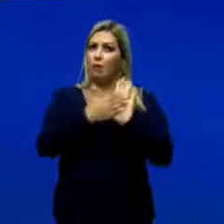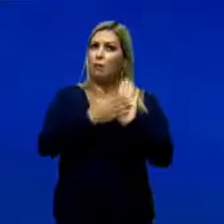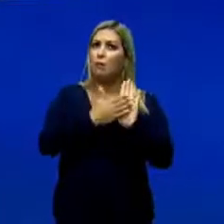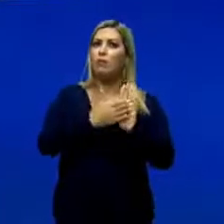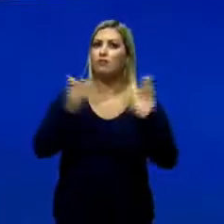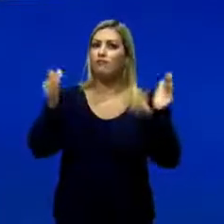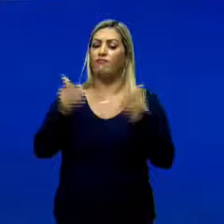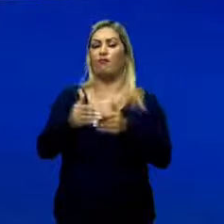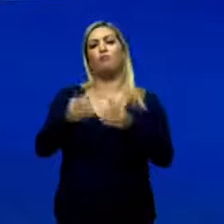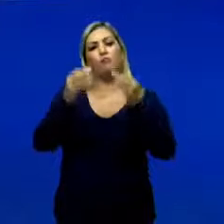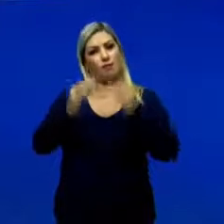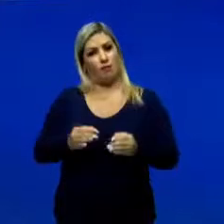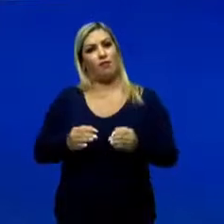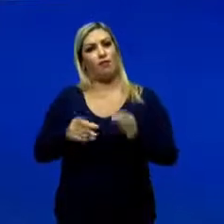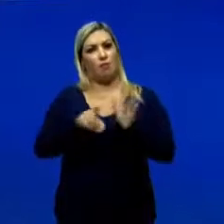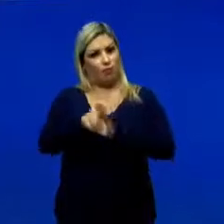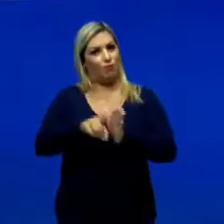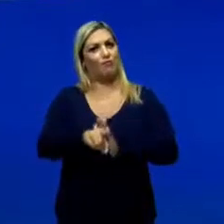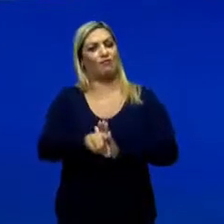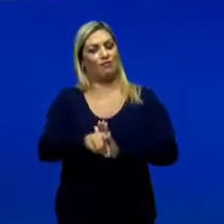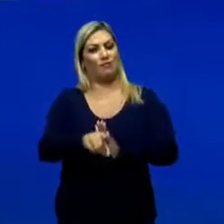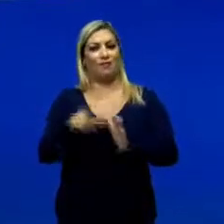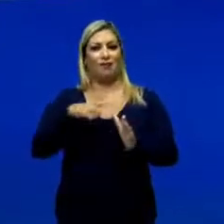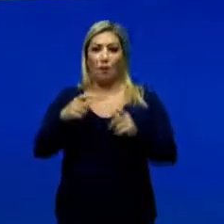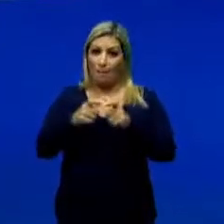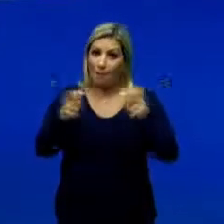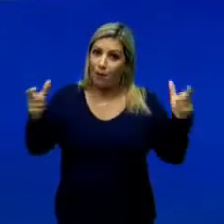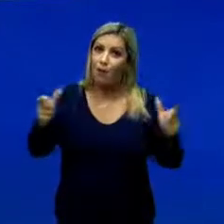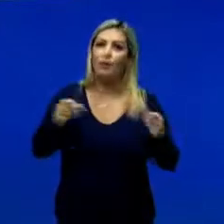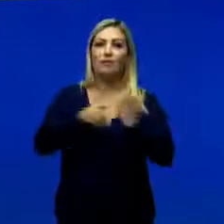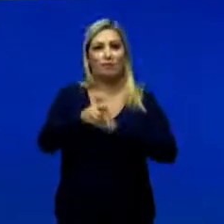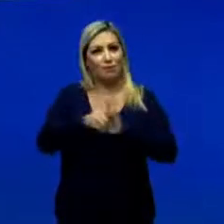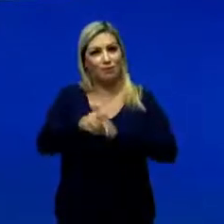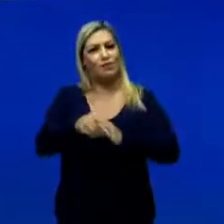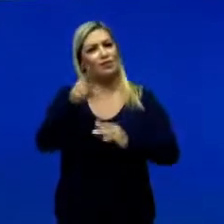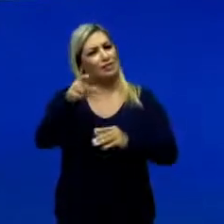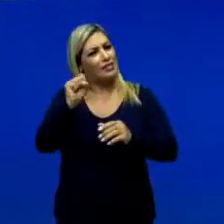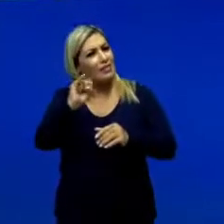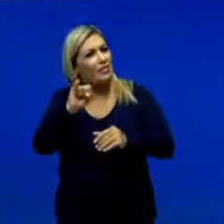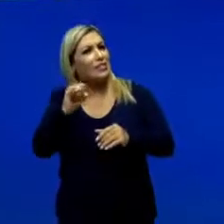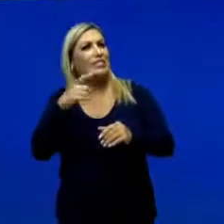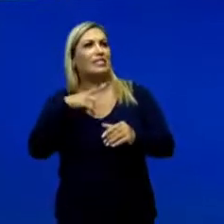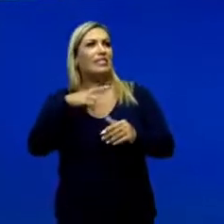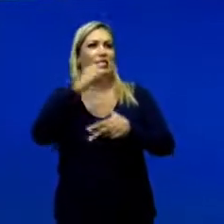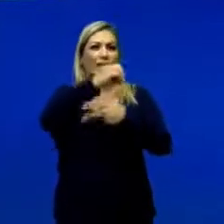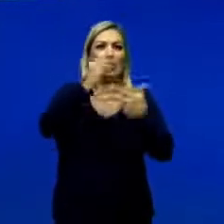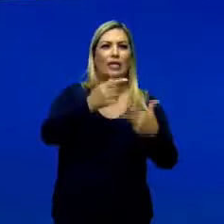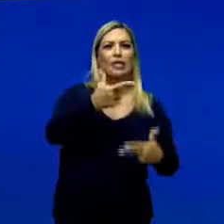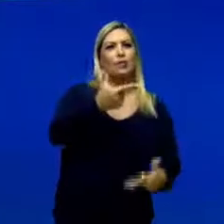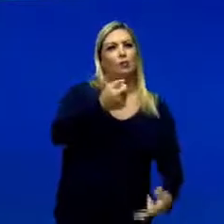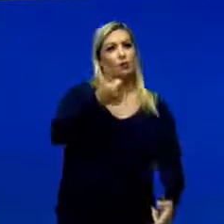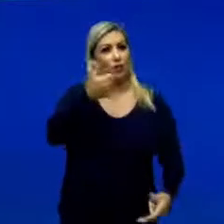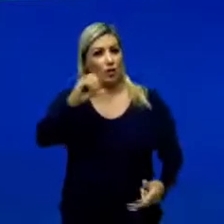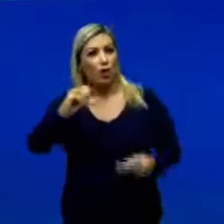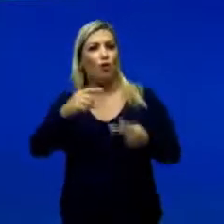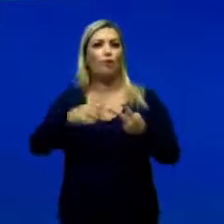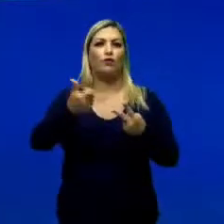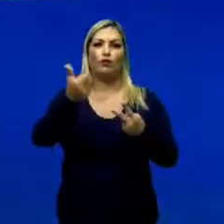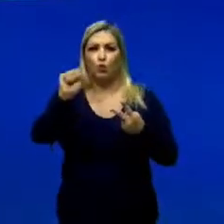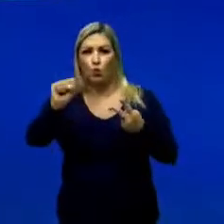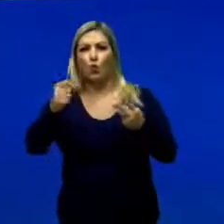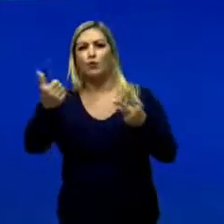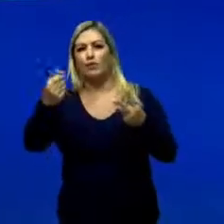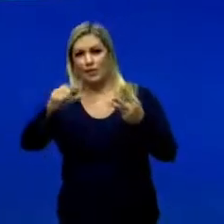nas suas questões. Então, grande parte das questões, se você fizer, pega aí o Enem de 2019, 2018,